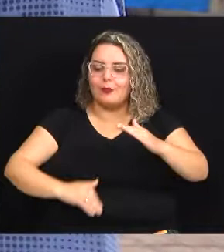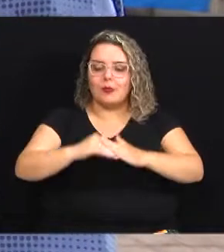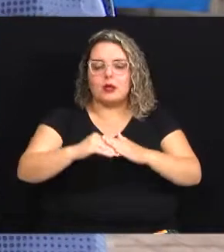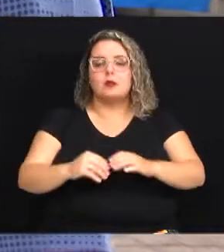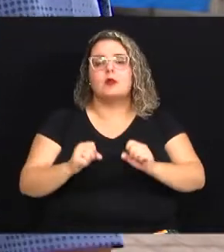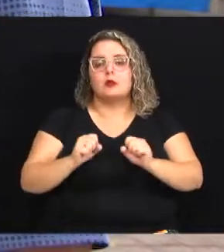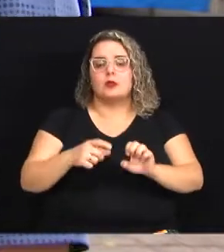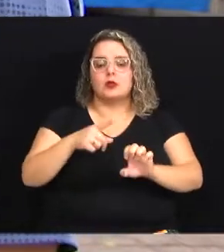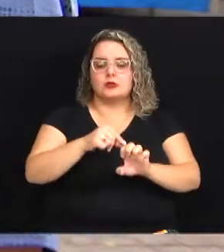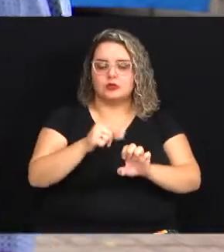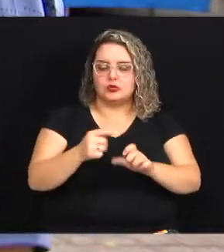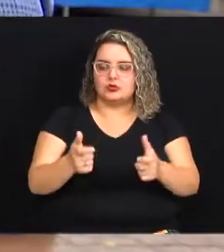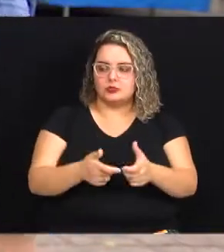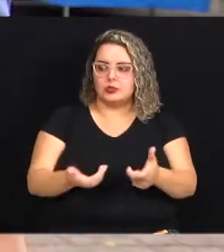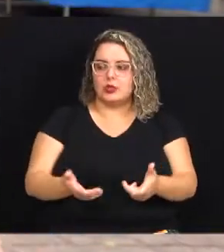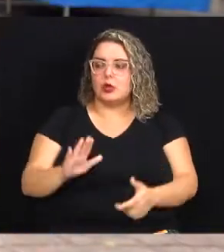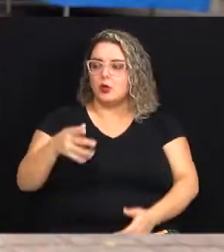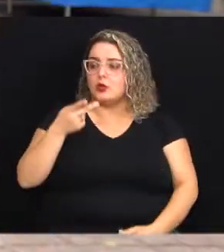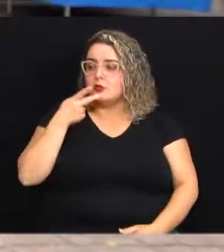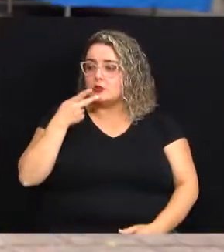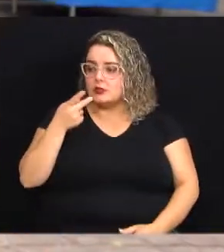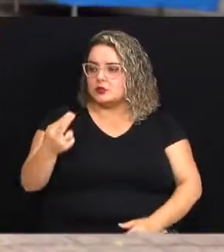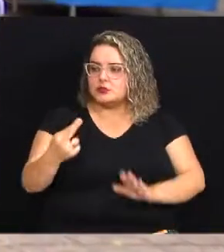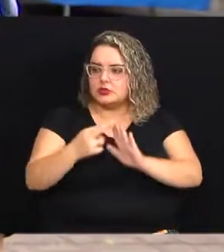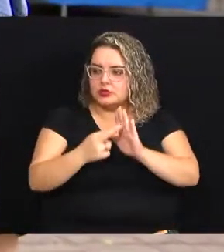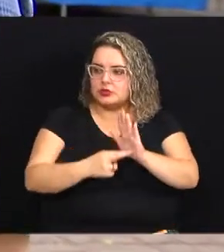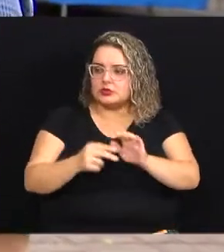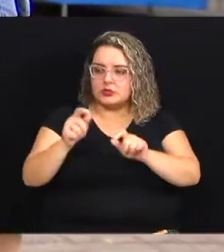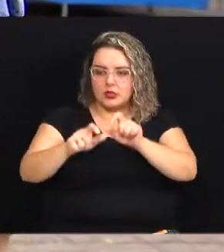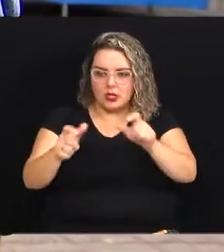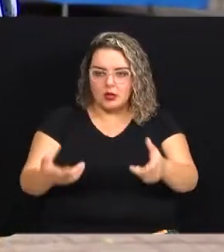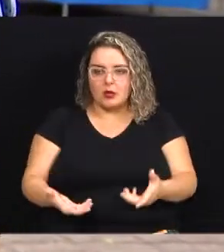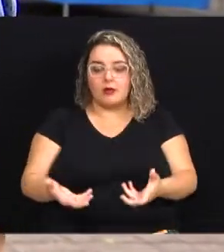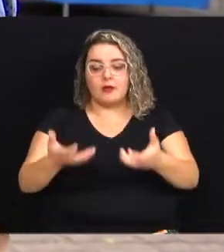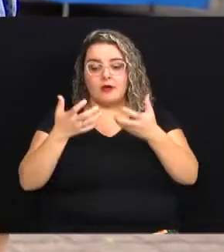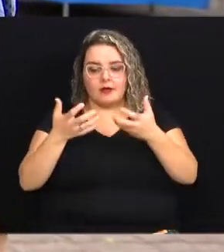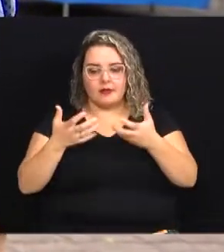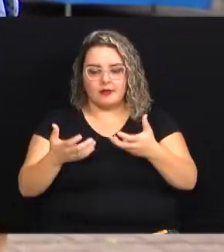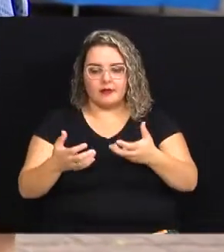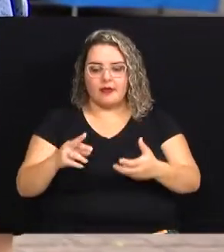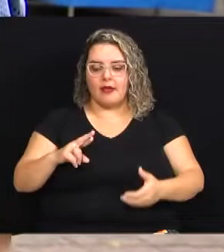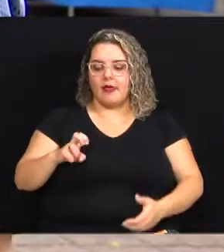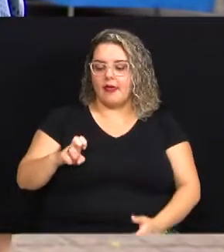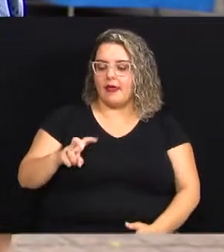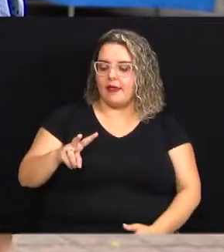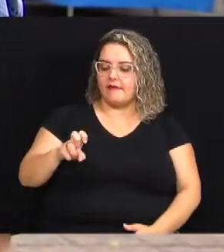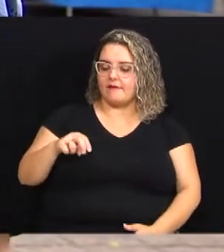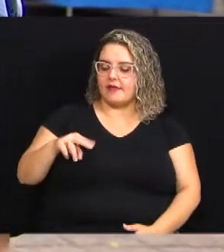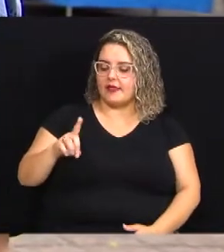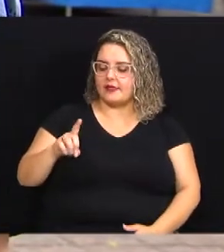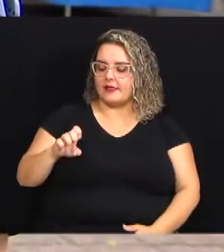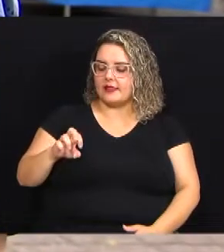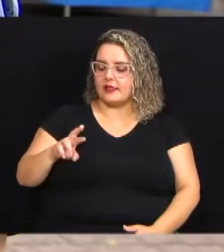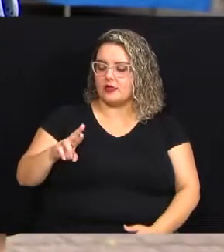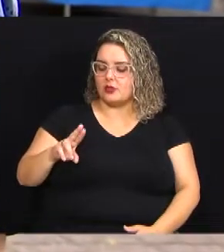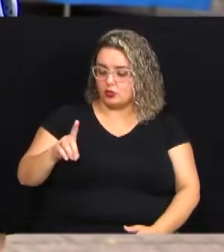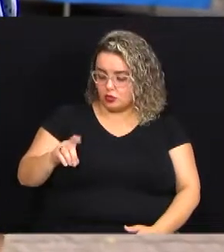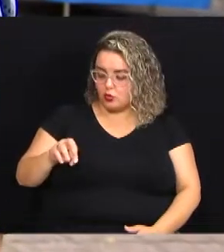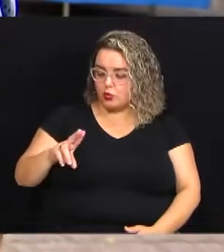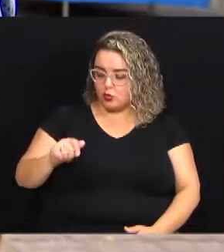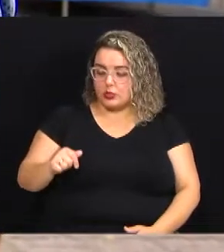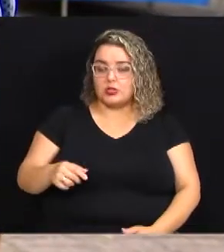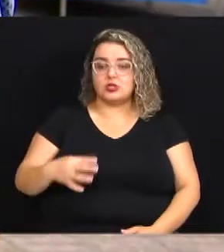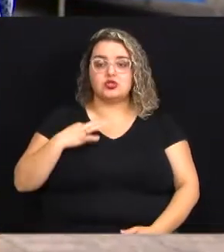um pequeno empreendedor. Quando a gente fala dessas regras por exemplo a pessoa que quer ser uma revendedora de roupa ela pode